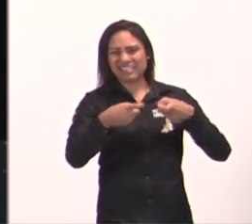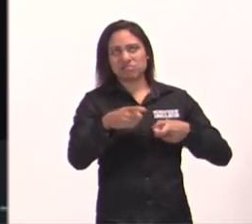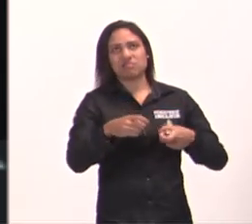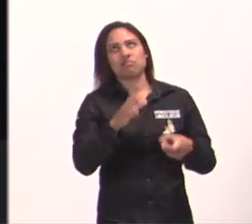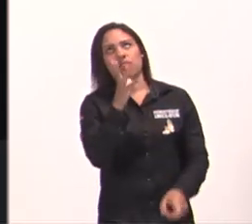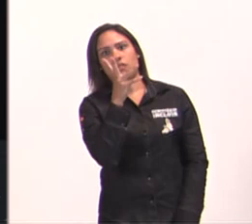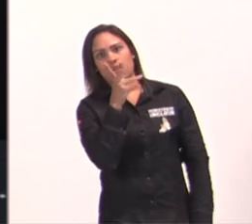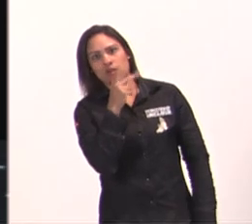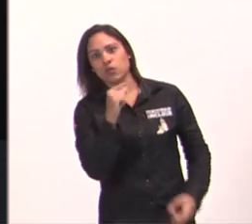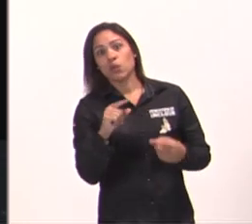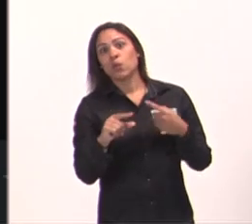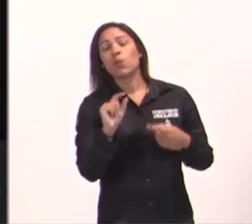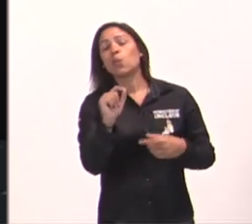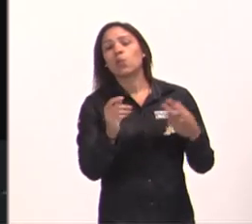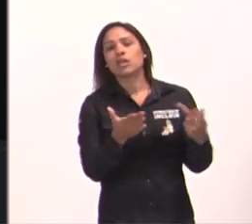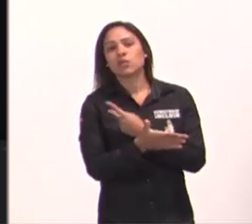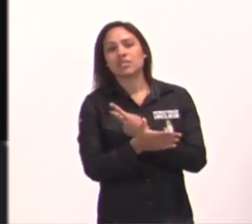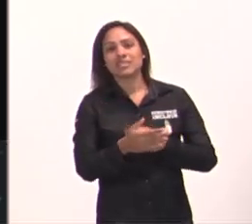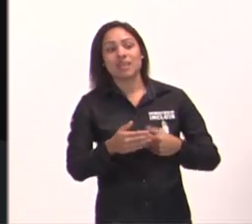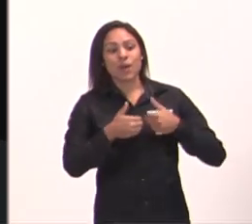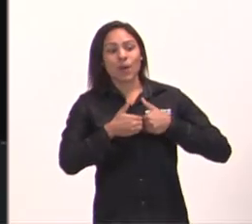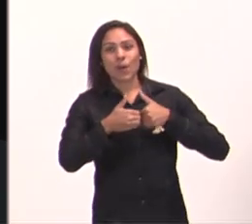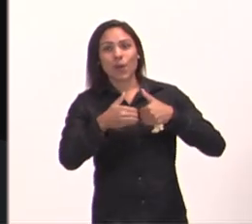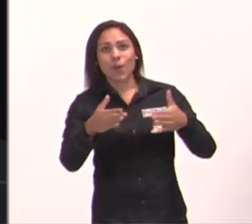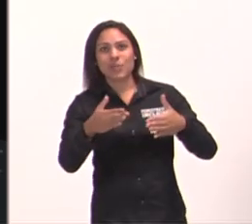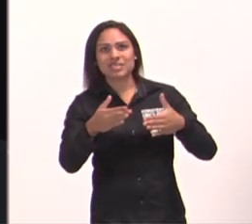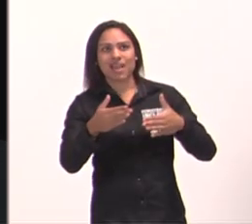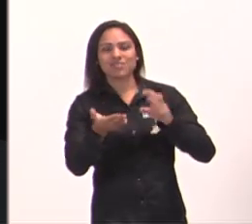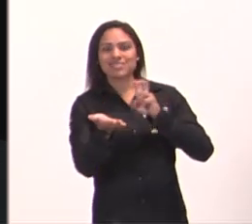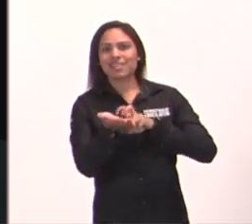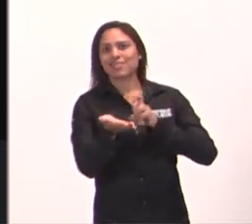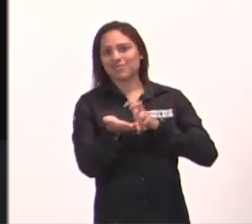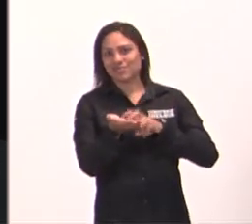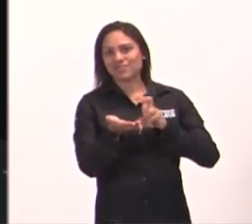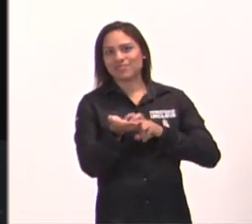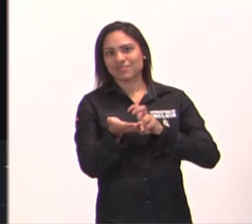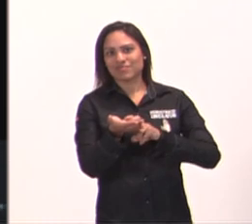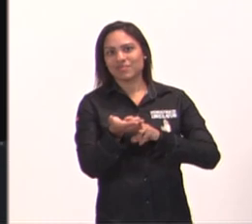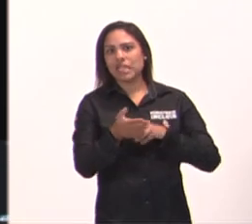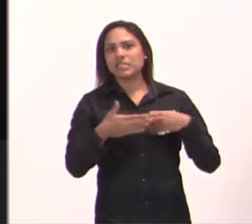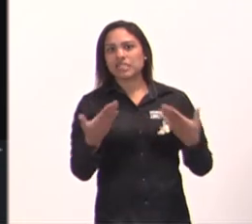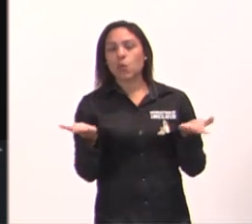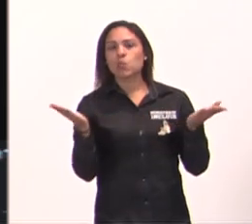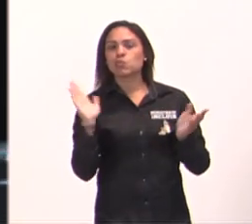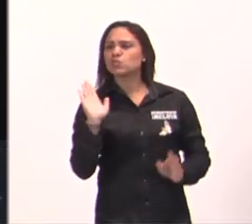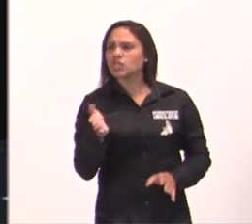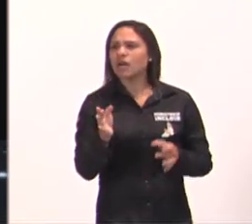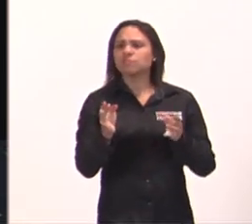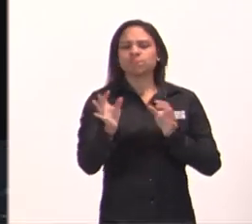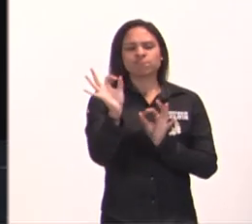a batalha no romper da manhã, no início da manhã, eles ficavam ali, no início da madrugada,